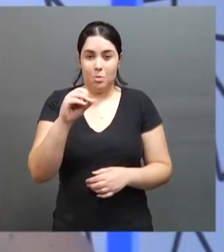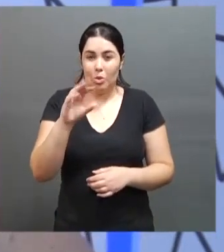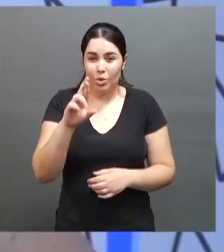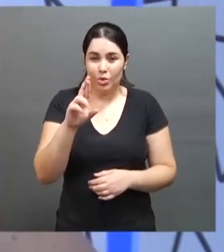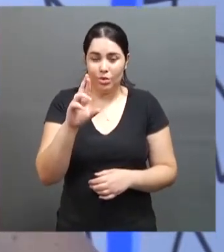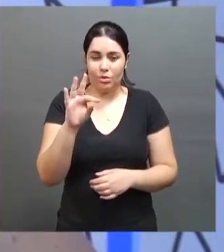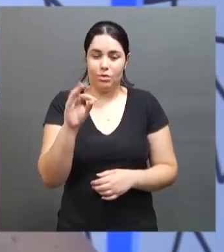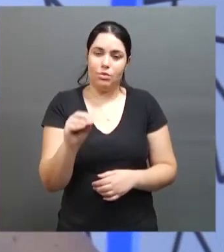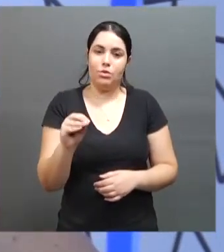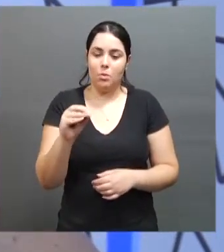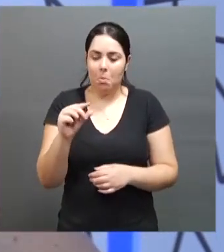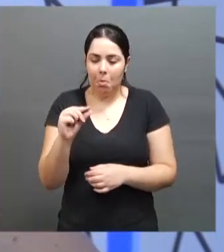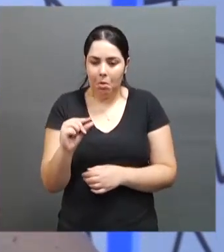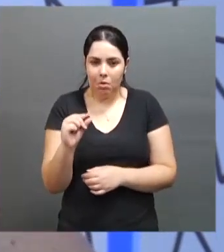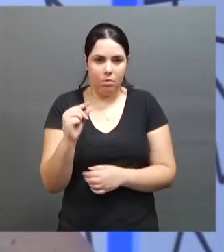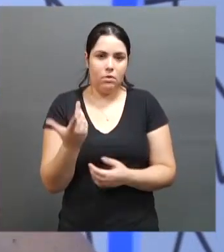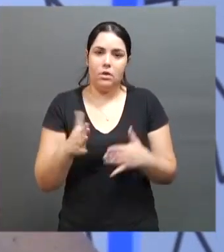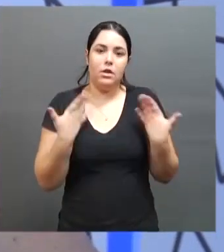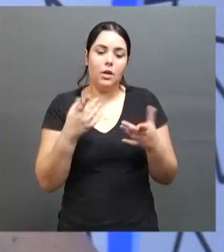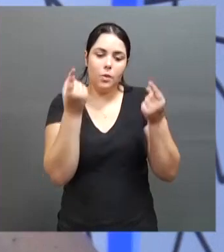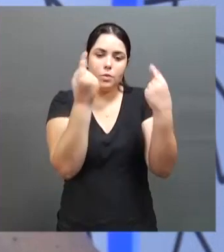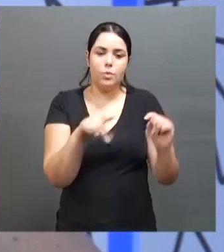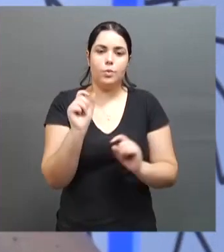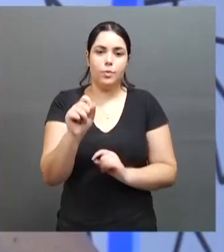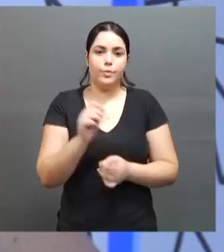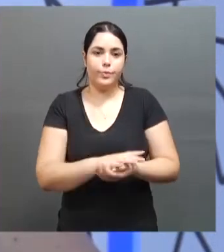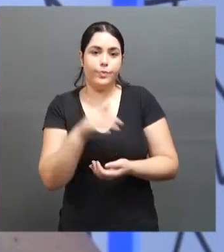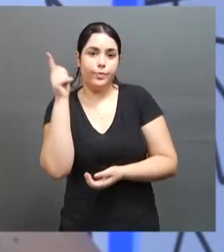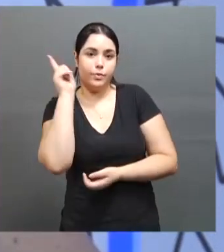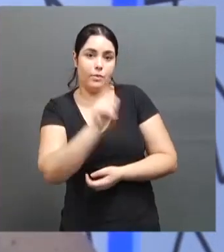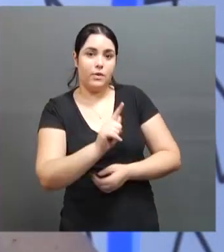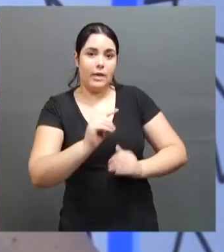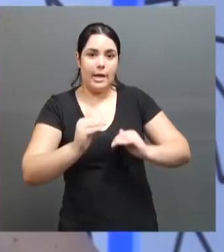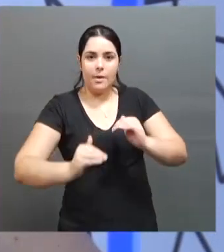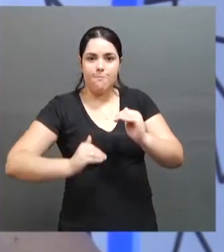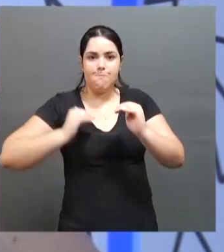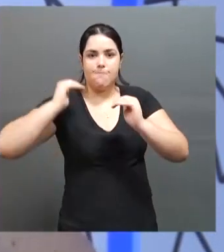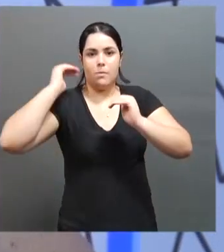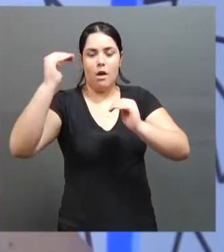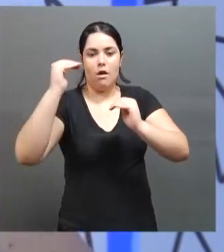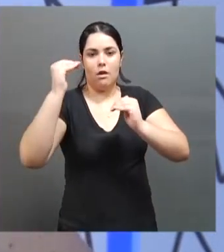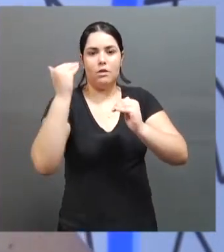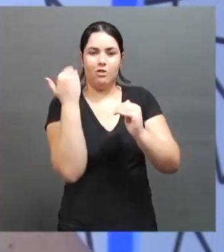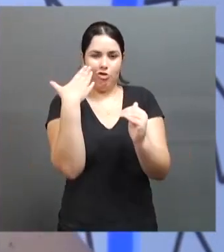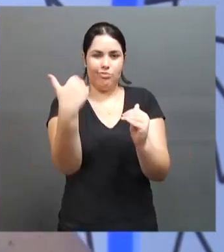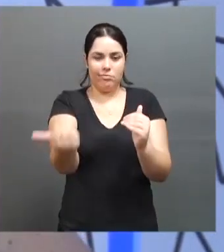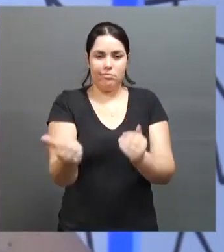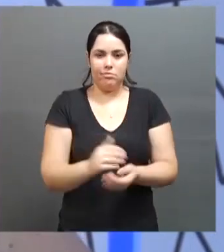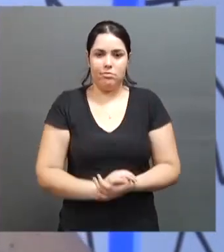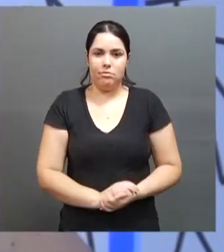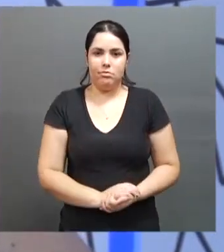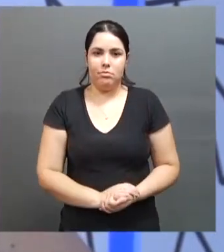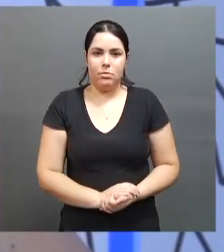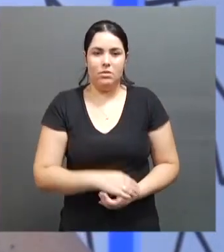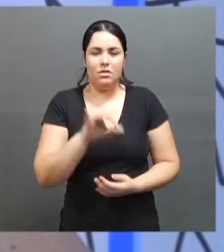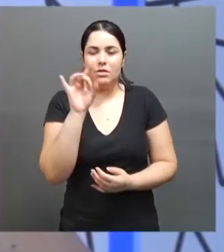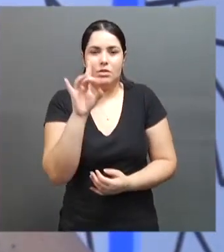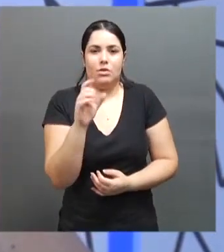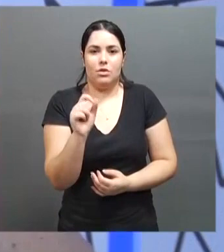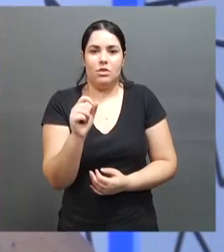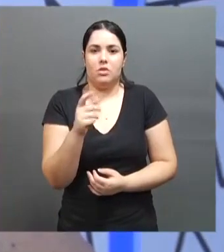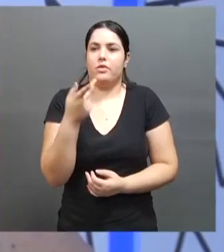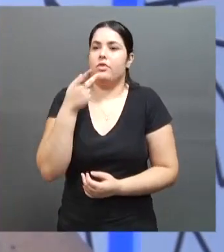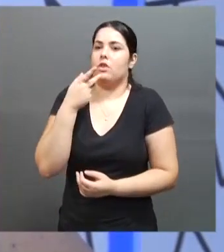Então, acho que o desafio é esse, gente conseguir alcançar um espaço também de reconhecimento. Sabe, não só